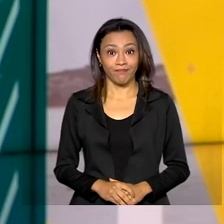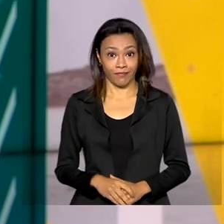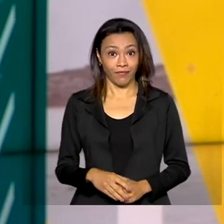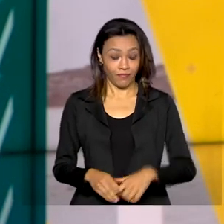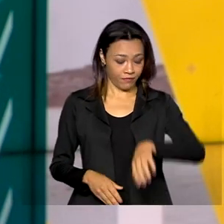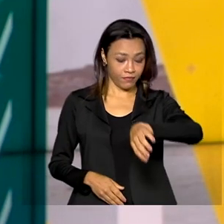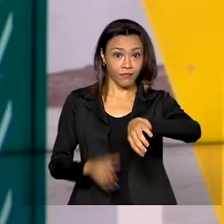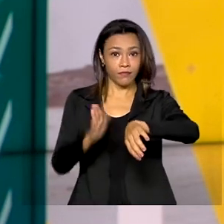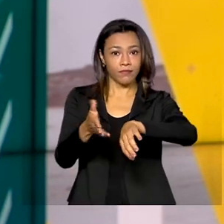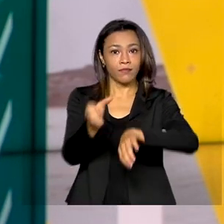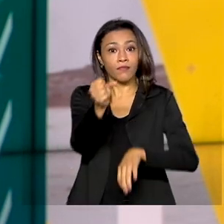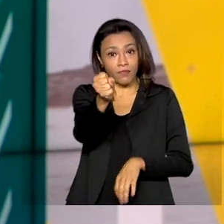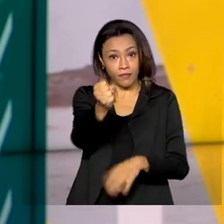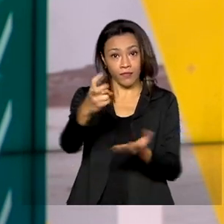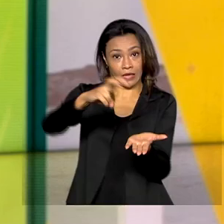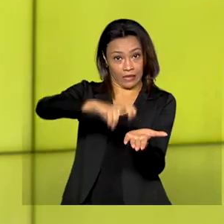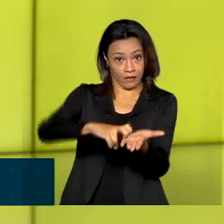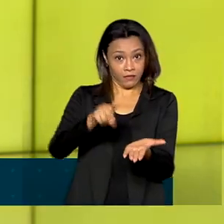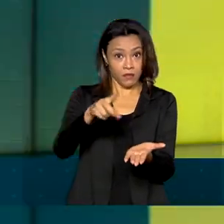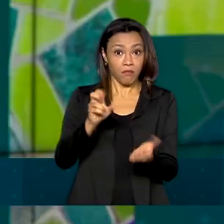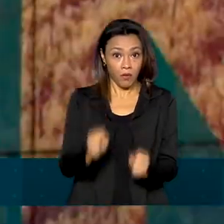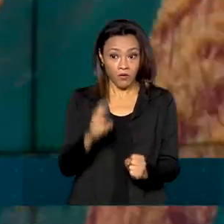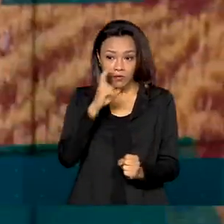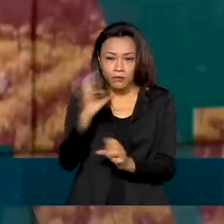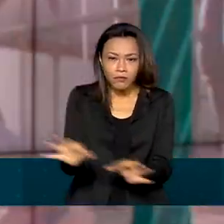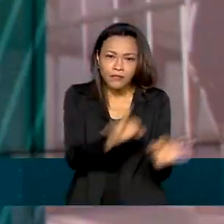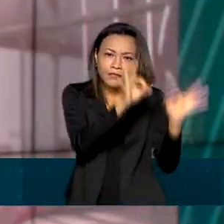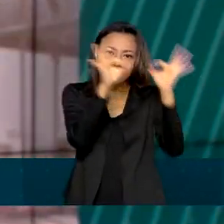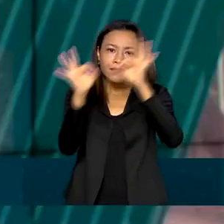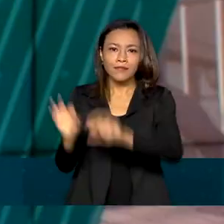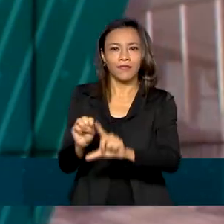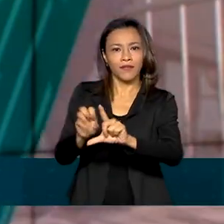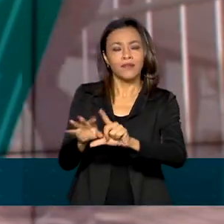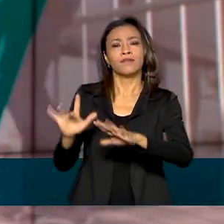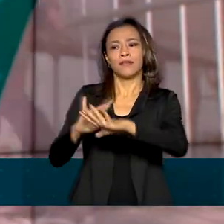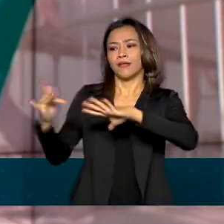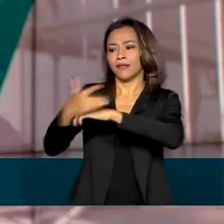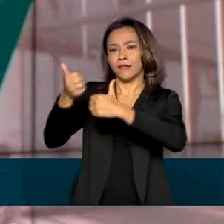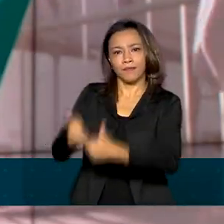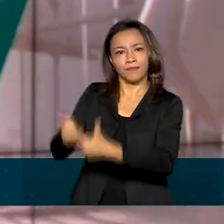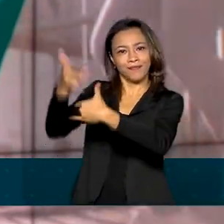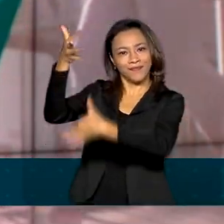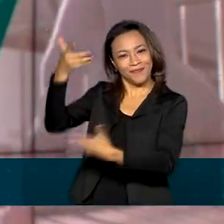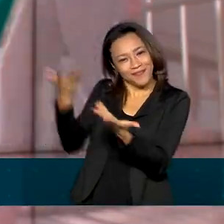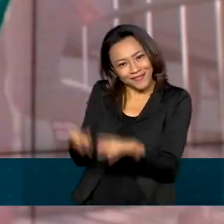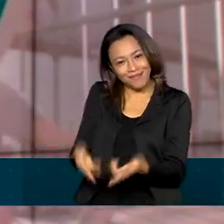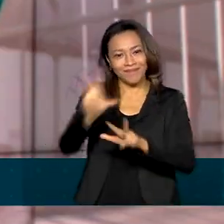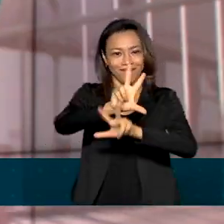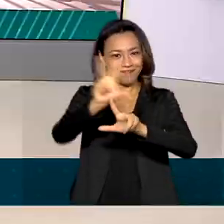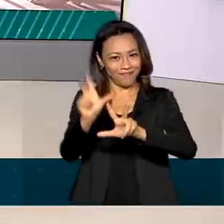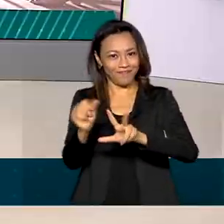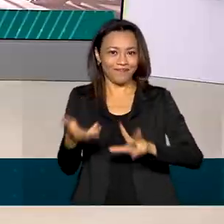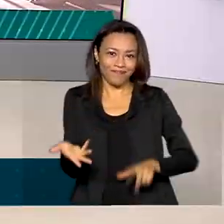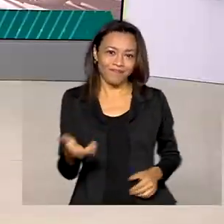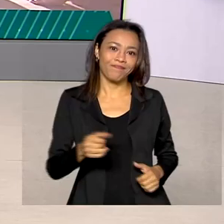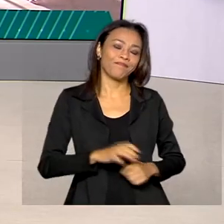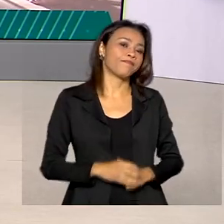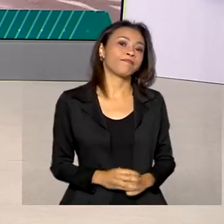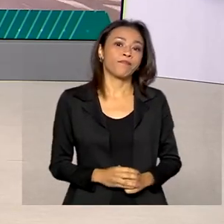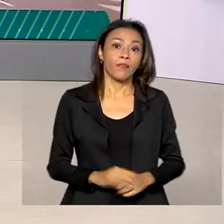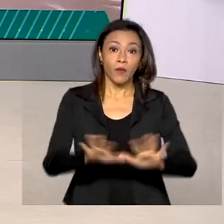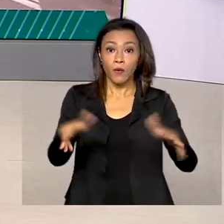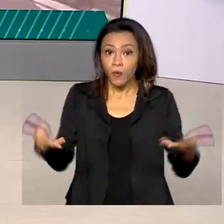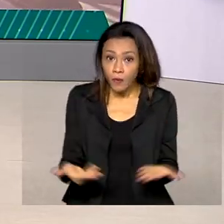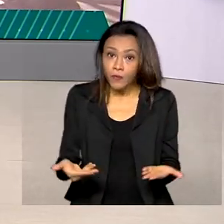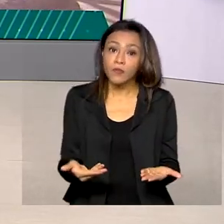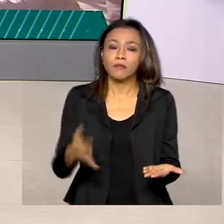Agora, 8 horas da manhã, você pode nos acompanhar ao vivo também pelas redes sociais da TV Brasil. A partir